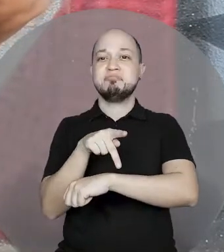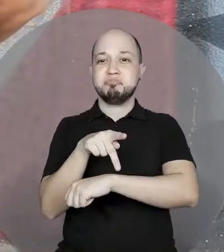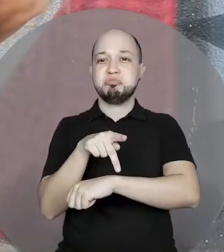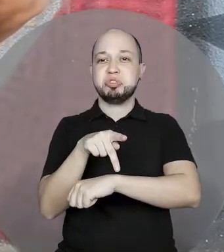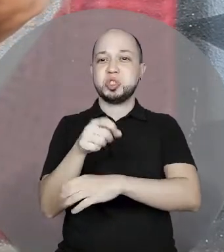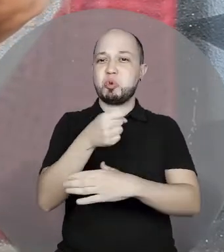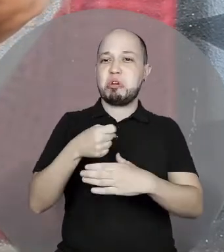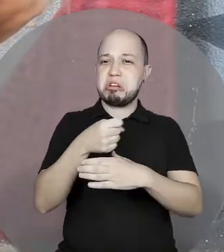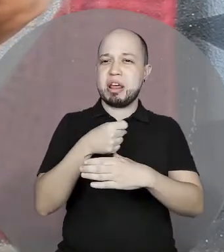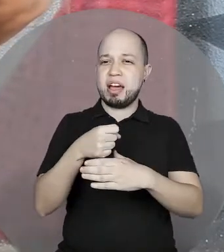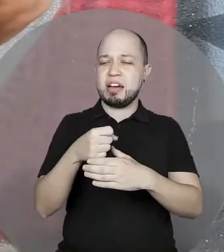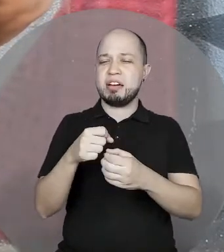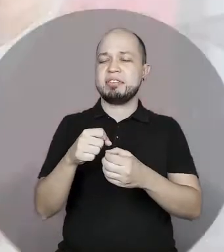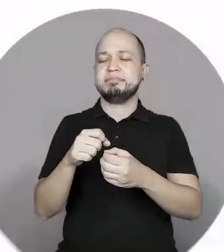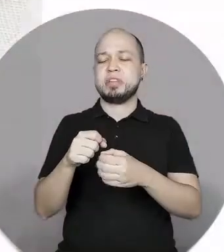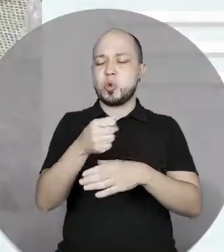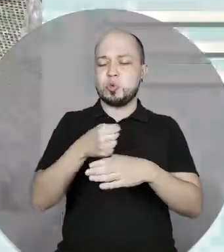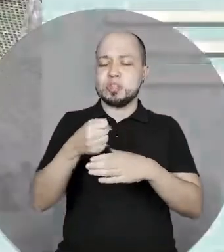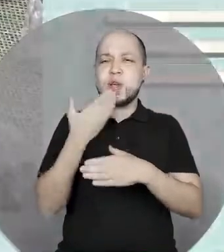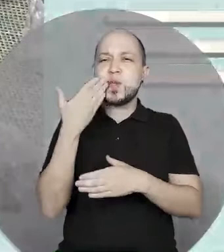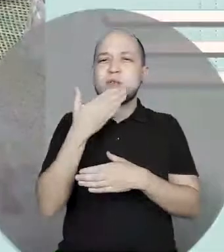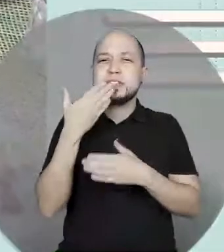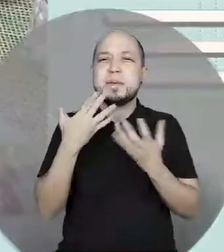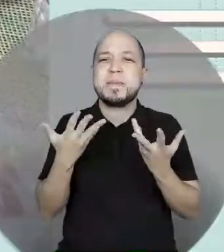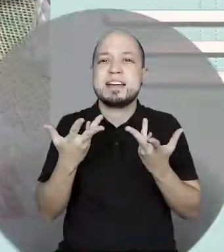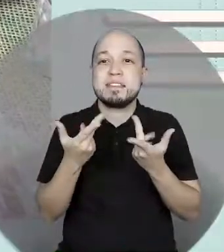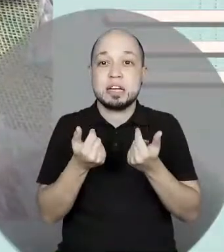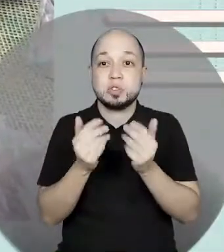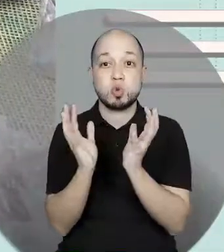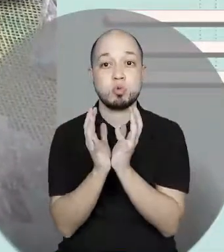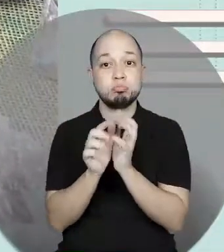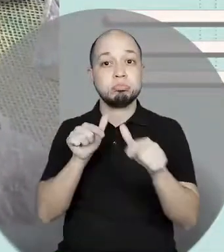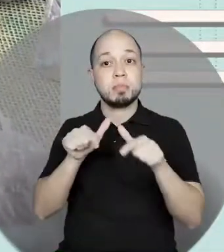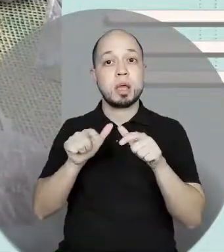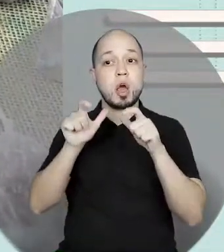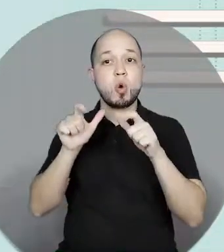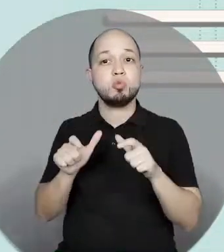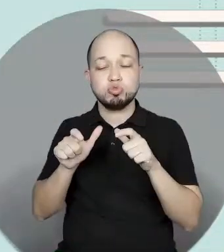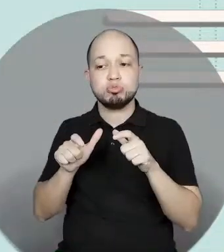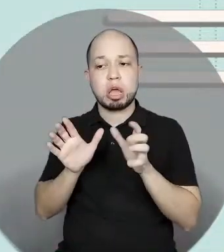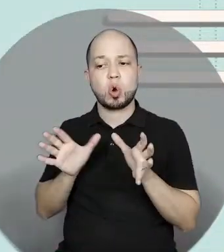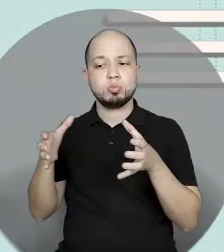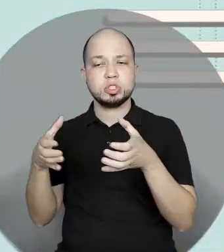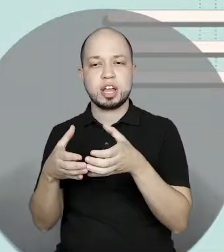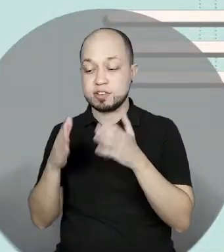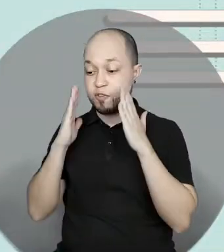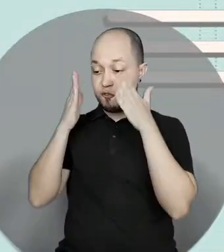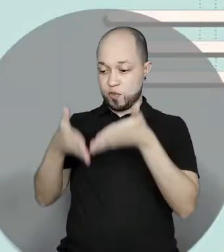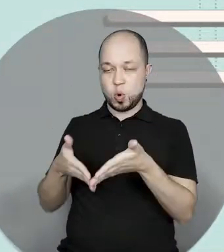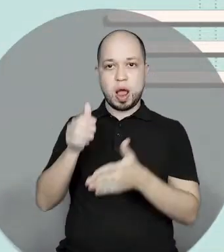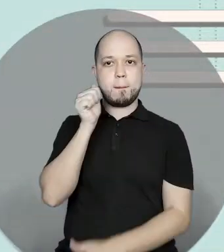maravilhosos. Nosso grupo atua justamente na comunidade. Nosso foco principal é as mulheres. Nós